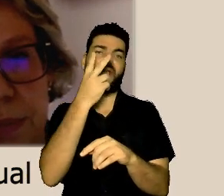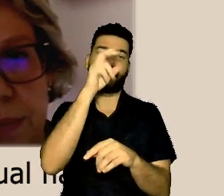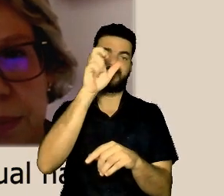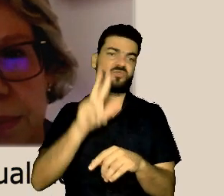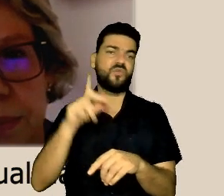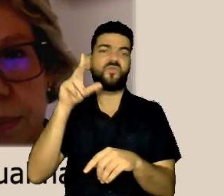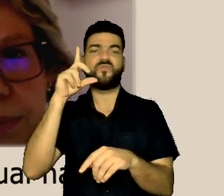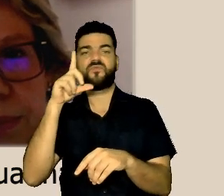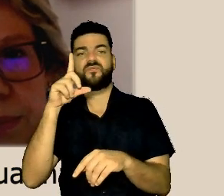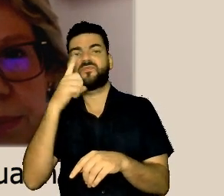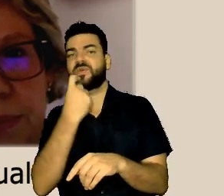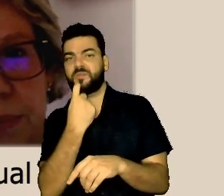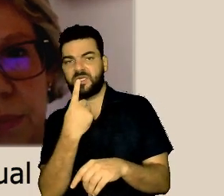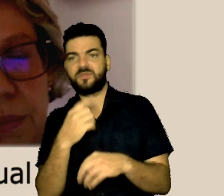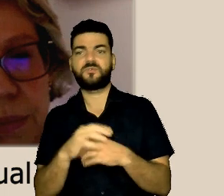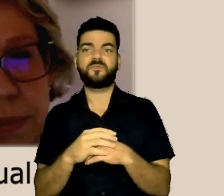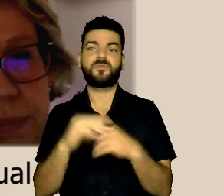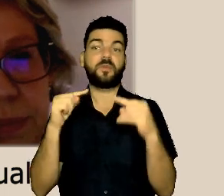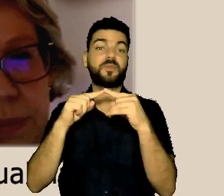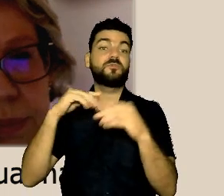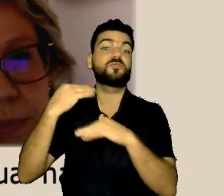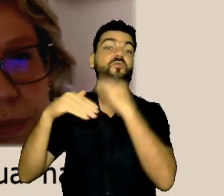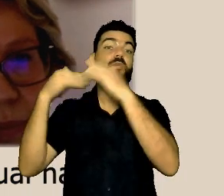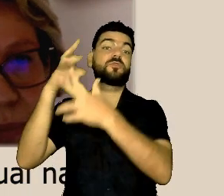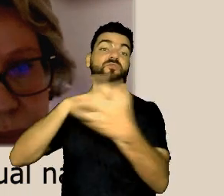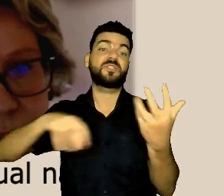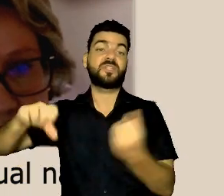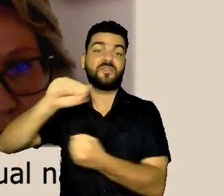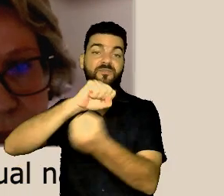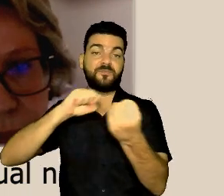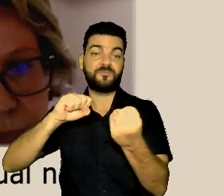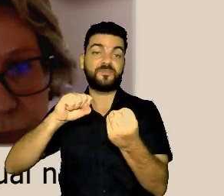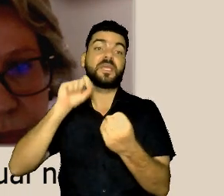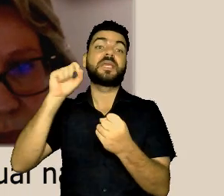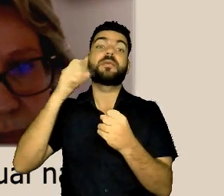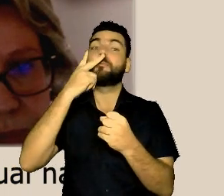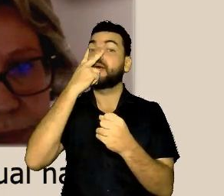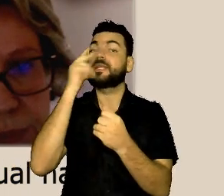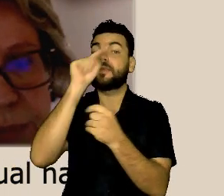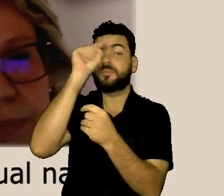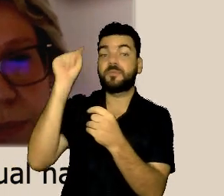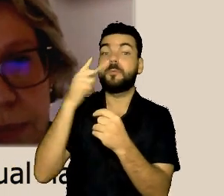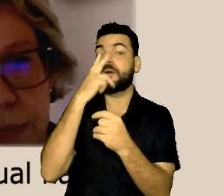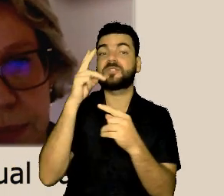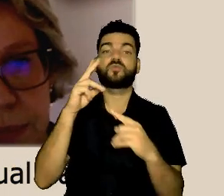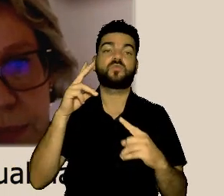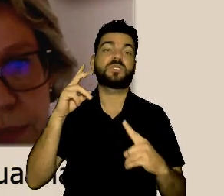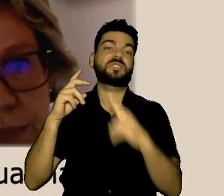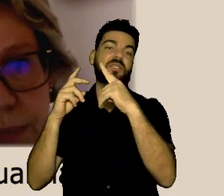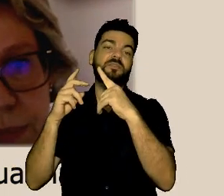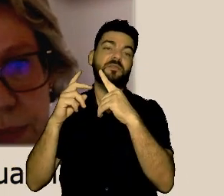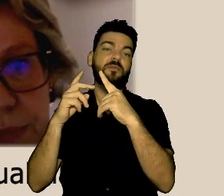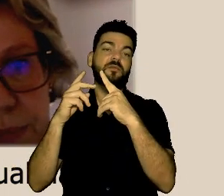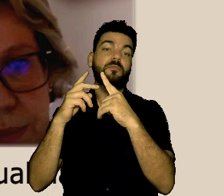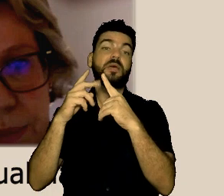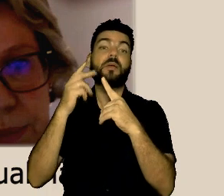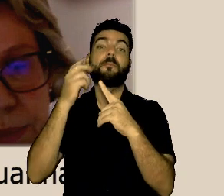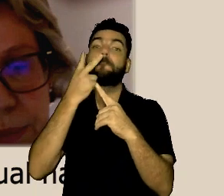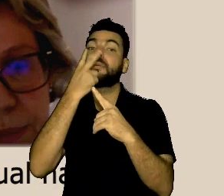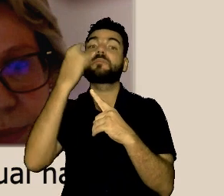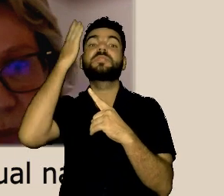indica para o alto e para a frente como é o movimento do conhecimento que a nossa escola vive a buscar.